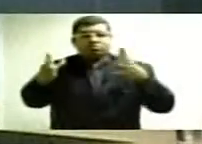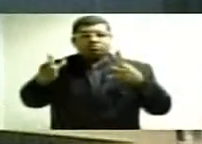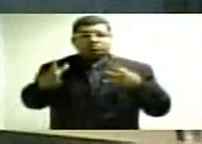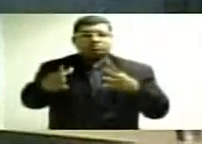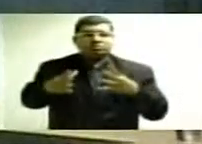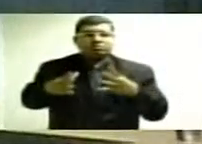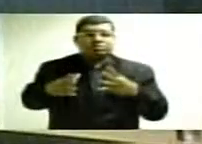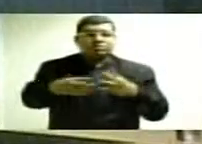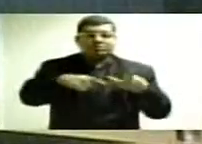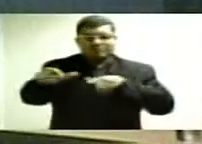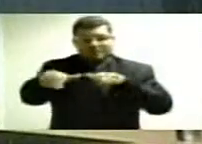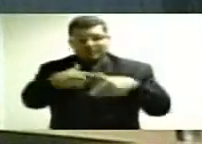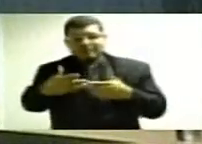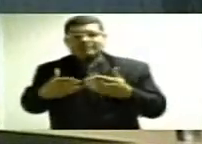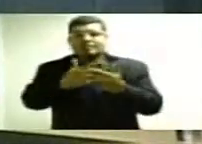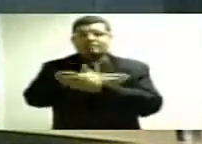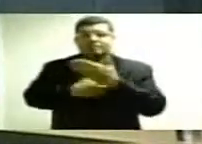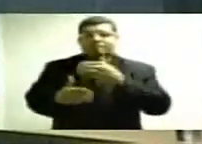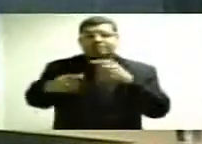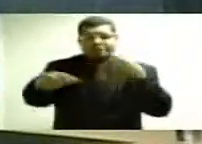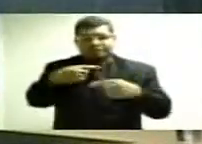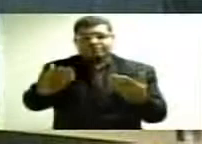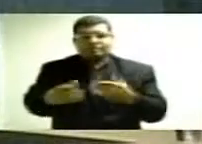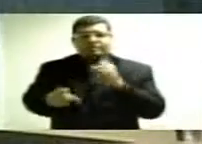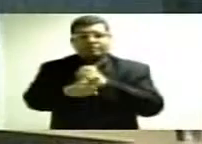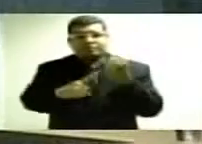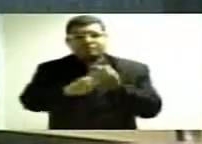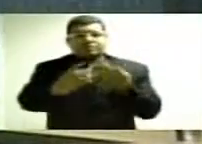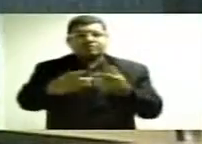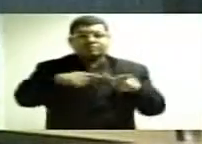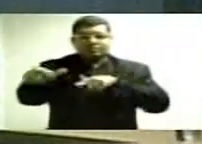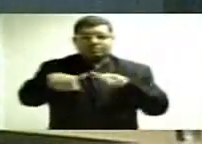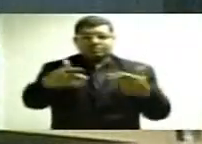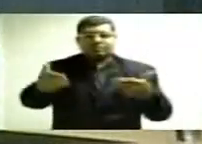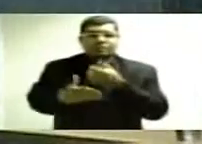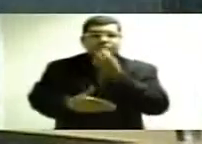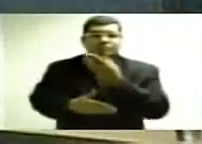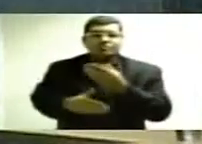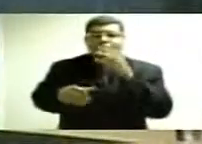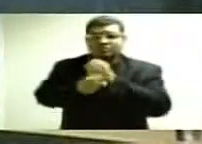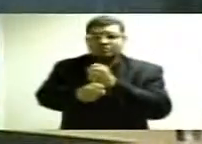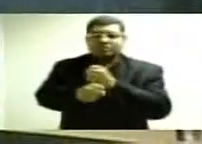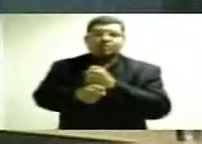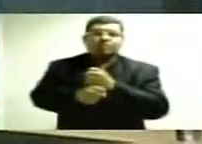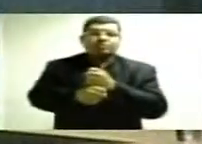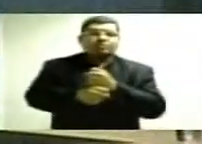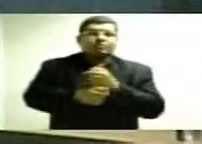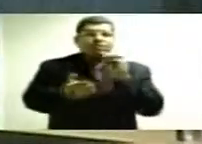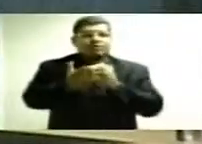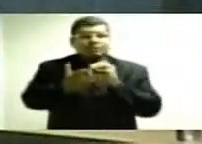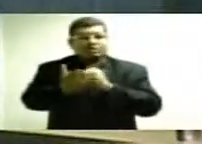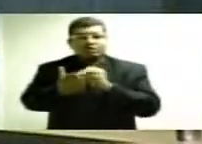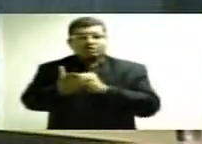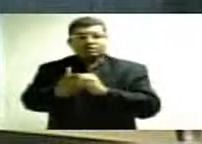A conta do desemprego, a conta da descontinuidade, da precarização de serviço público, a conta da falta